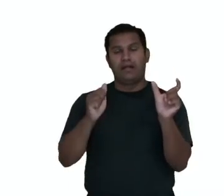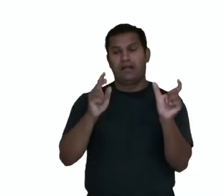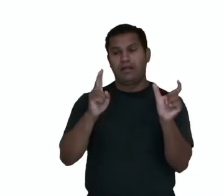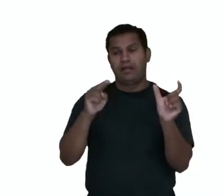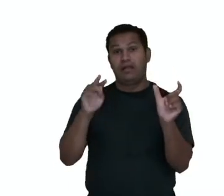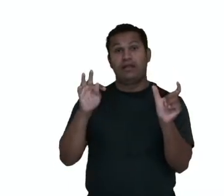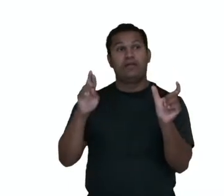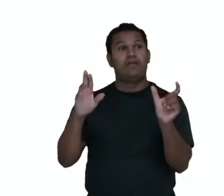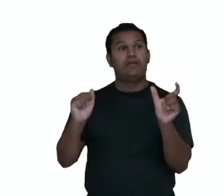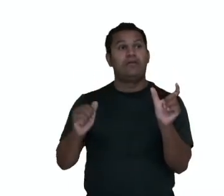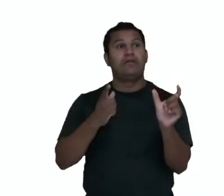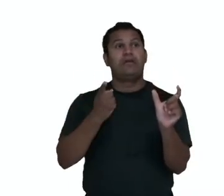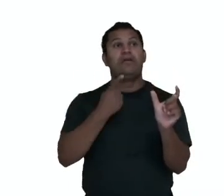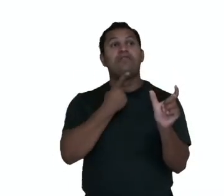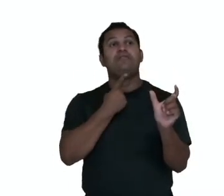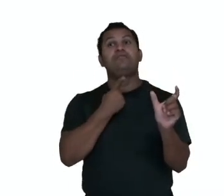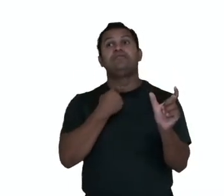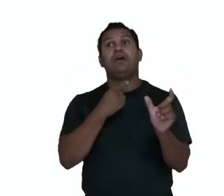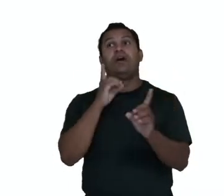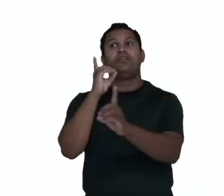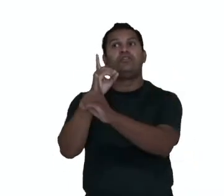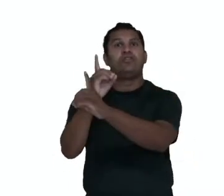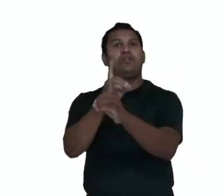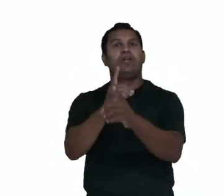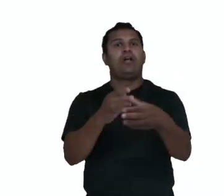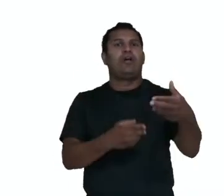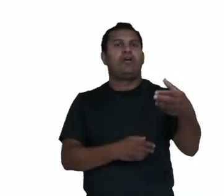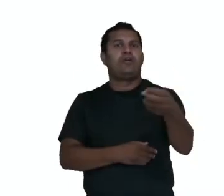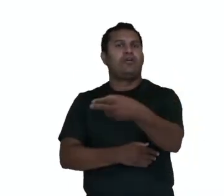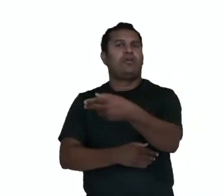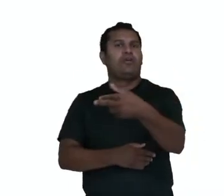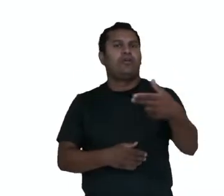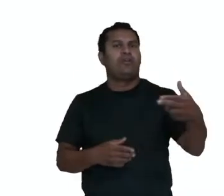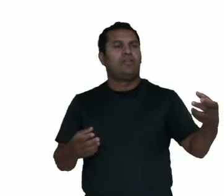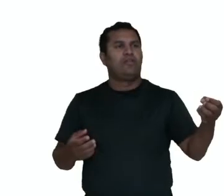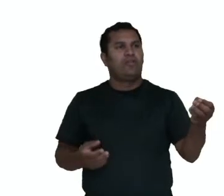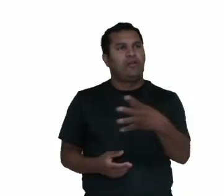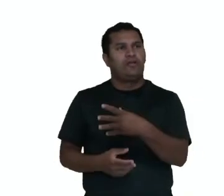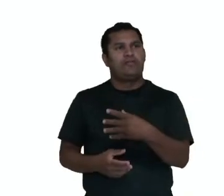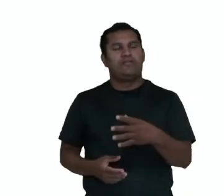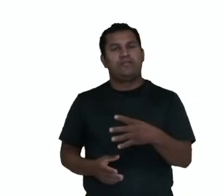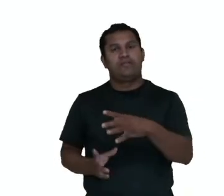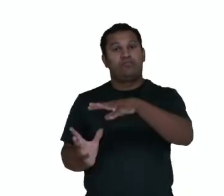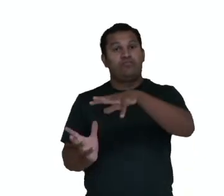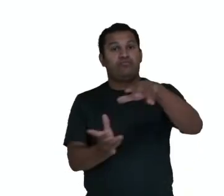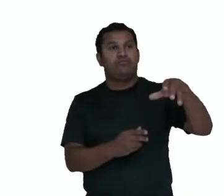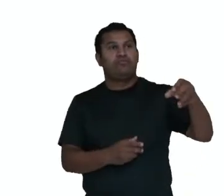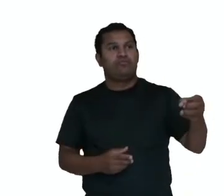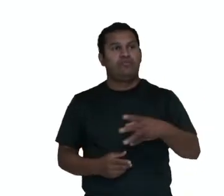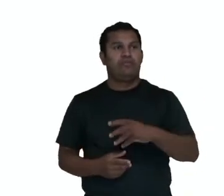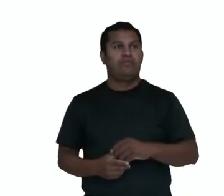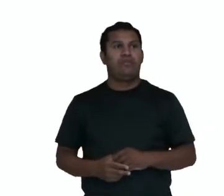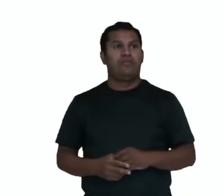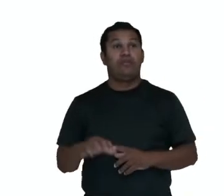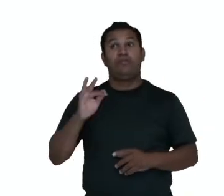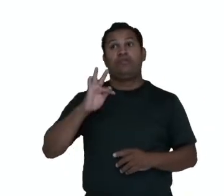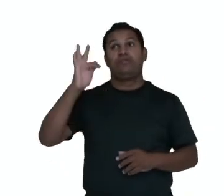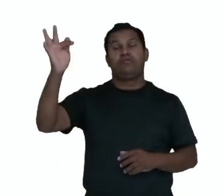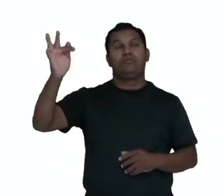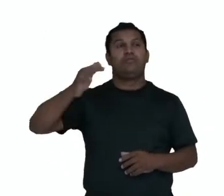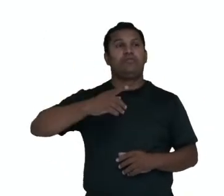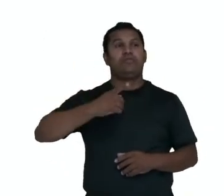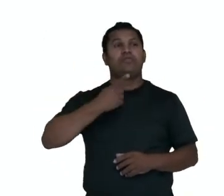desejos do adolescente. Medo, o adolescente pode ter receio do que virá. Mundo, representação de vastidão e liberdade.